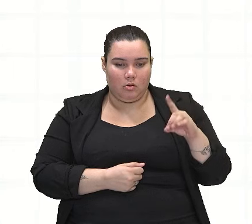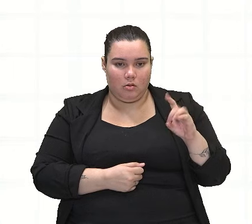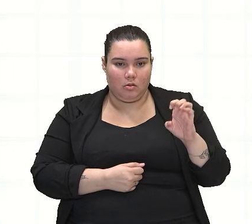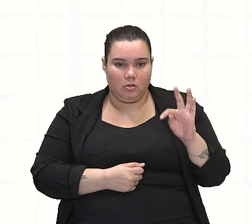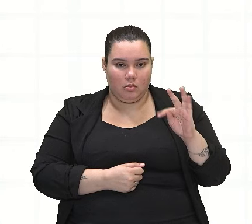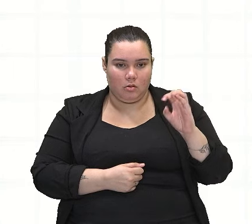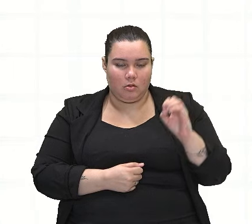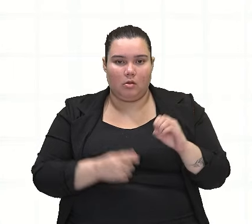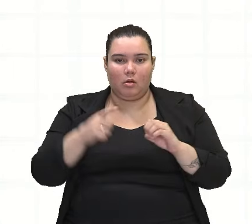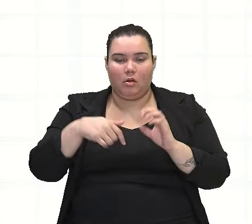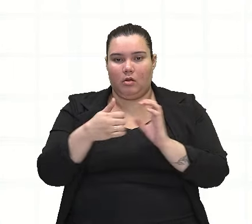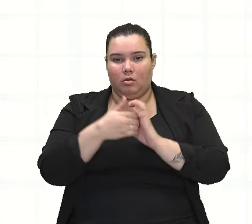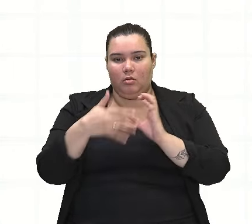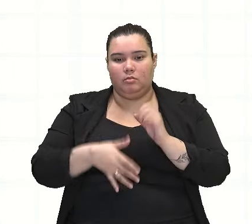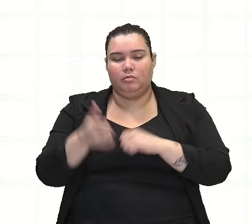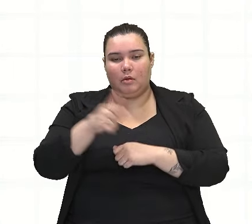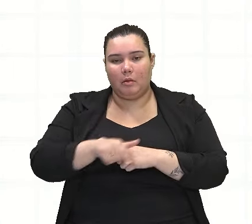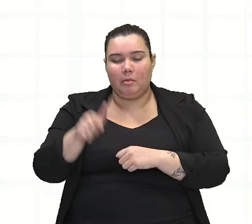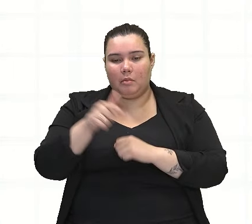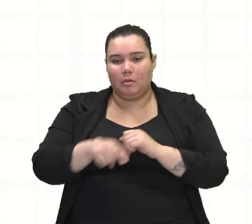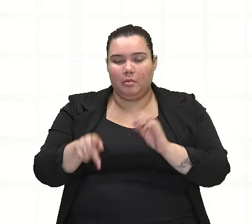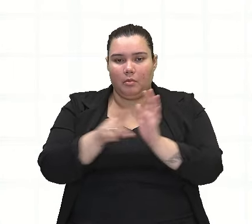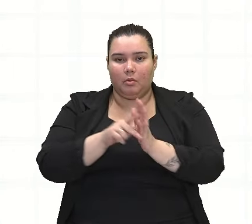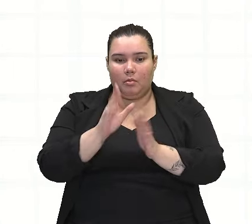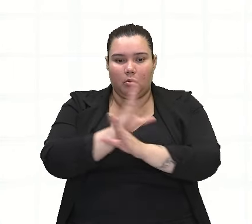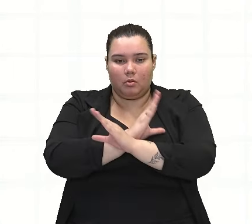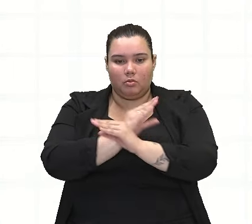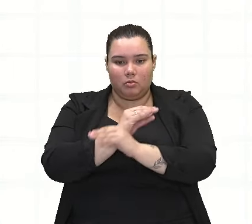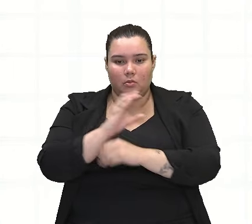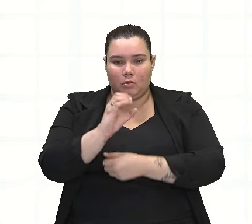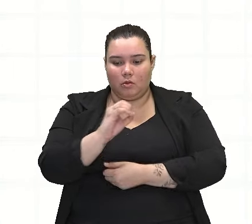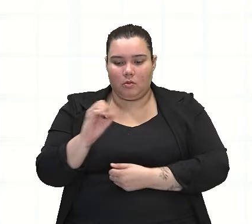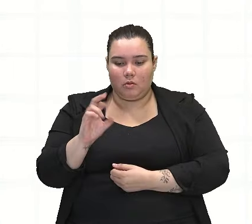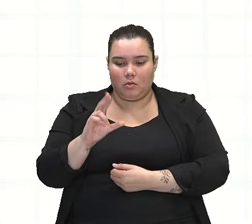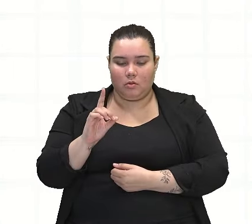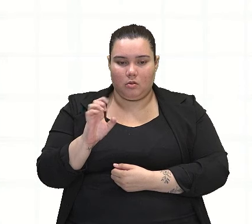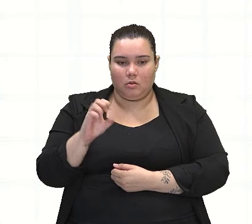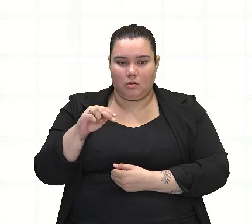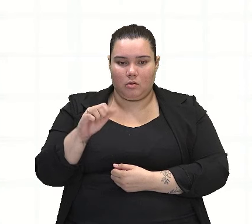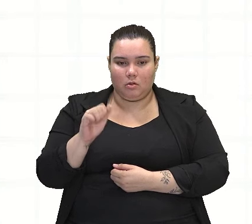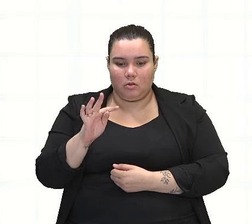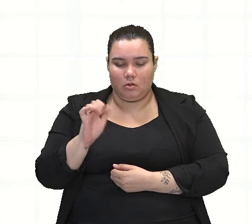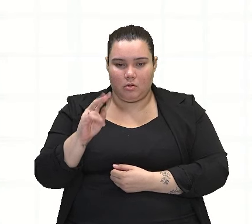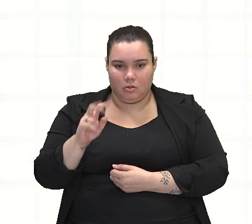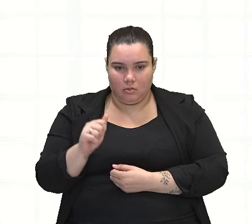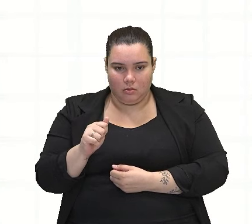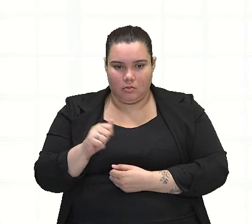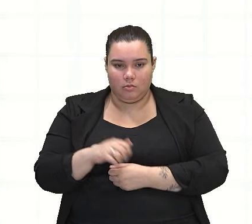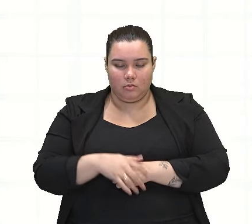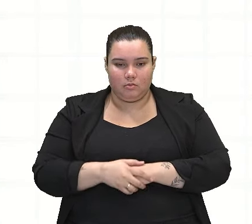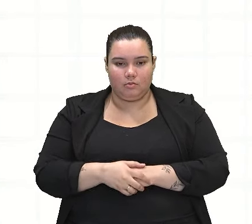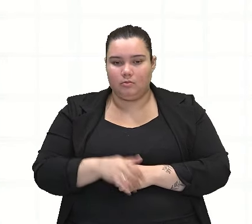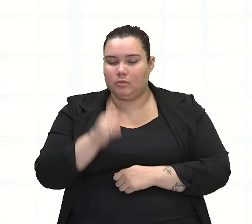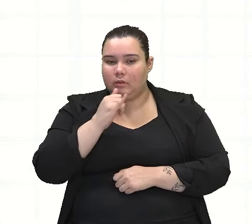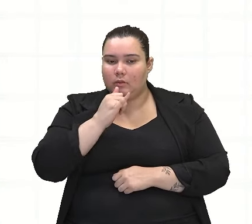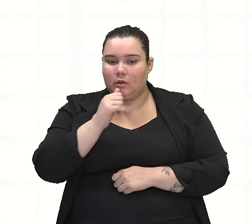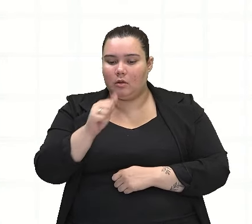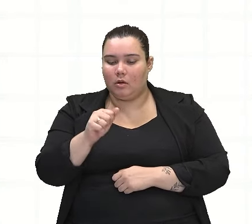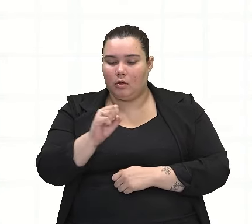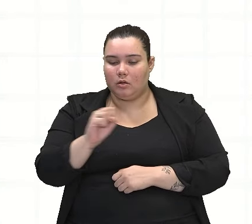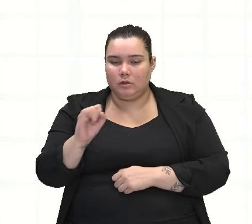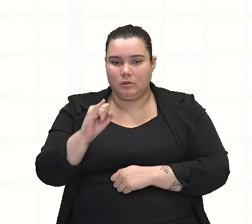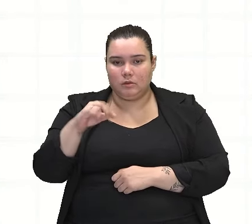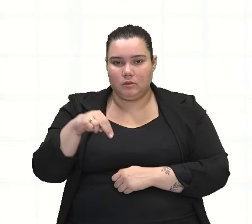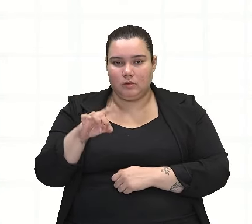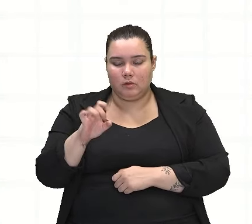repetição de conjunção coordenativa. Enquanto no assíndeto, é exatamente na figura de